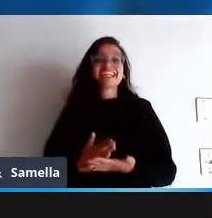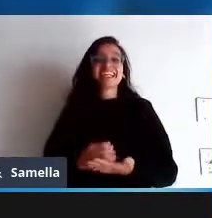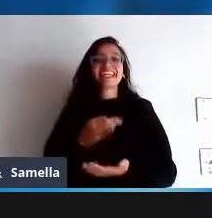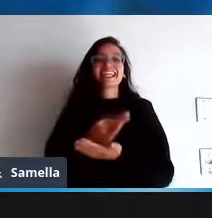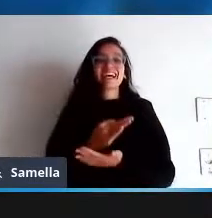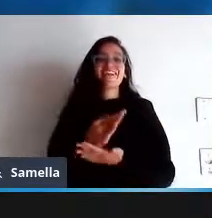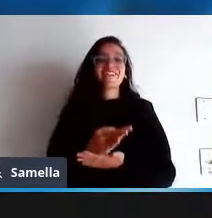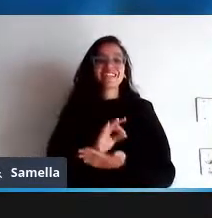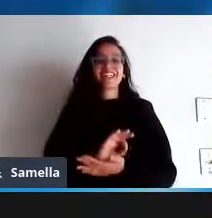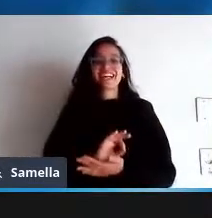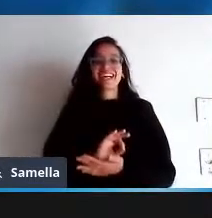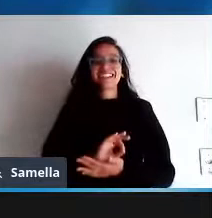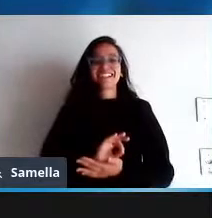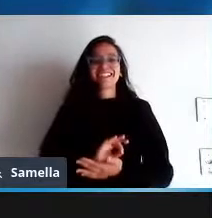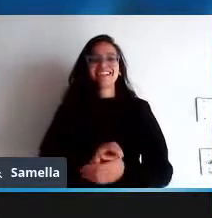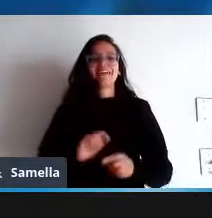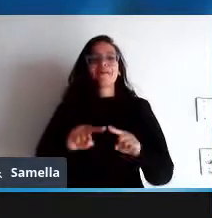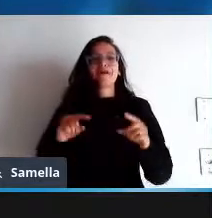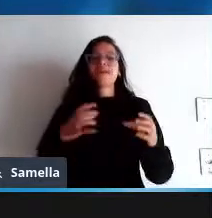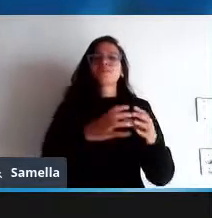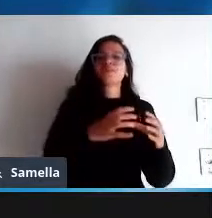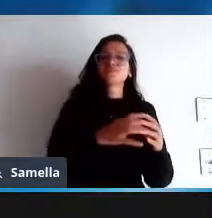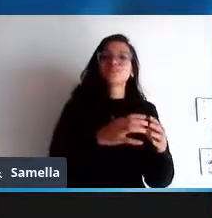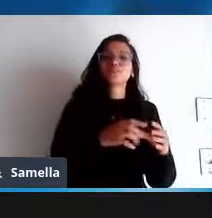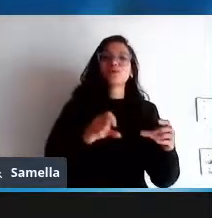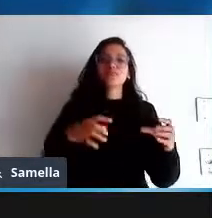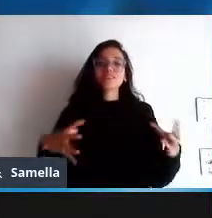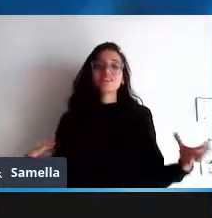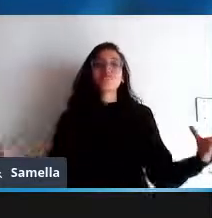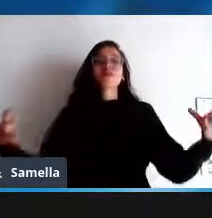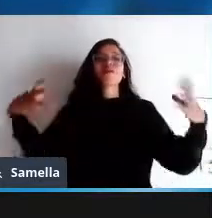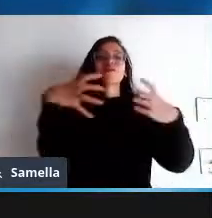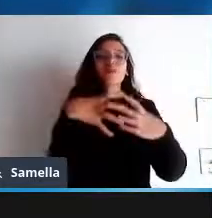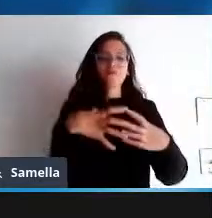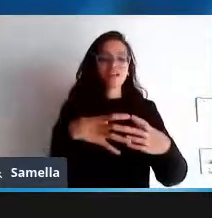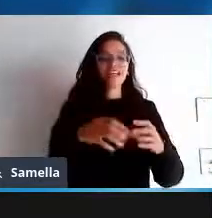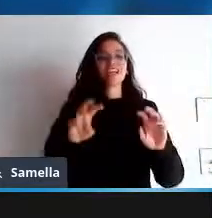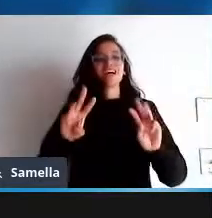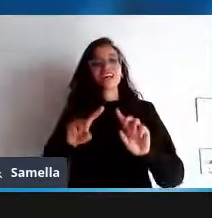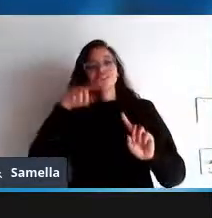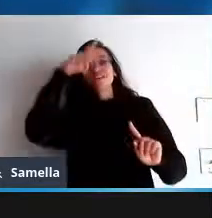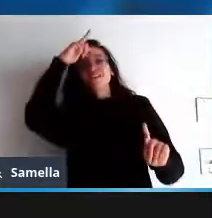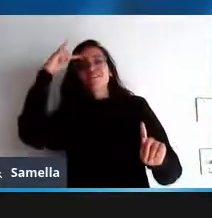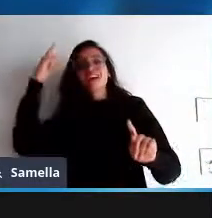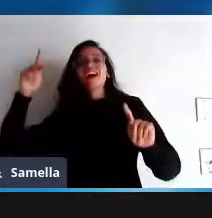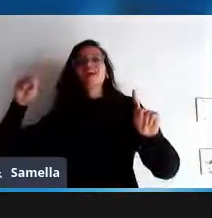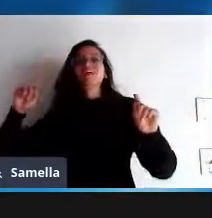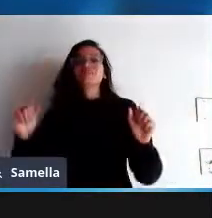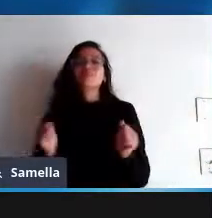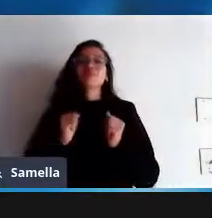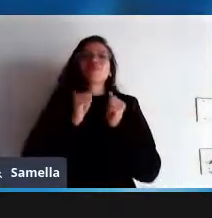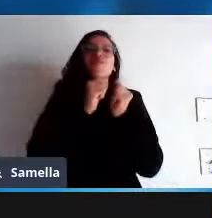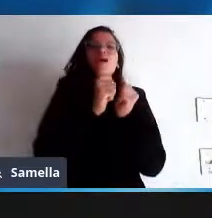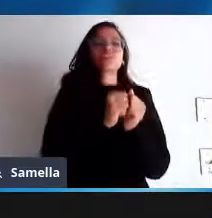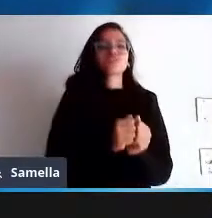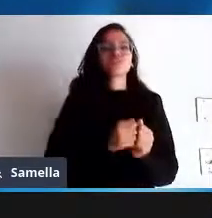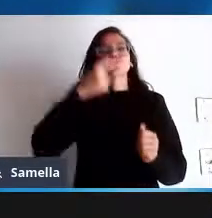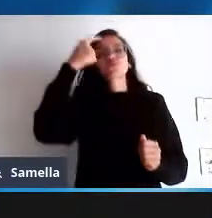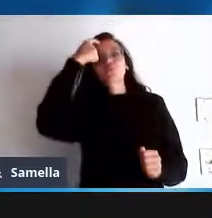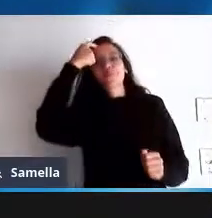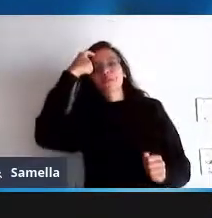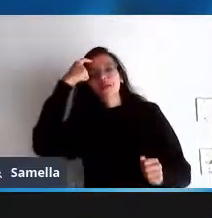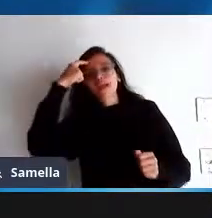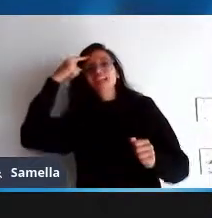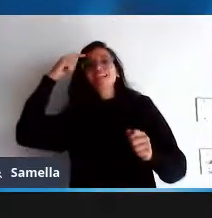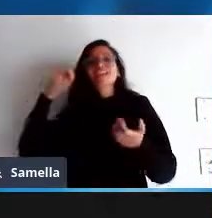comunidade se reúne para dar um pingadinho aqui um pingadinho ali um real ali outro real ali